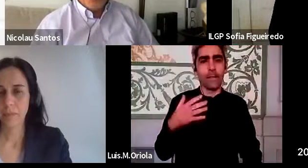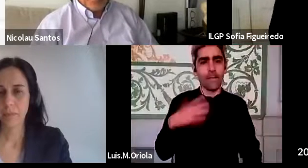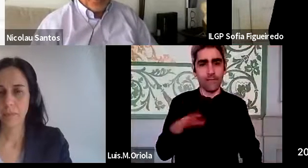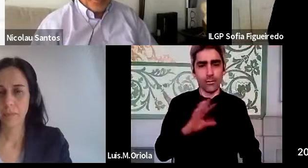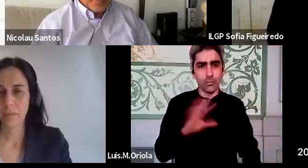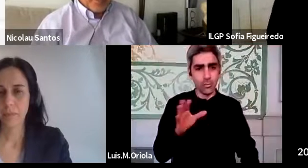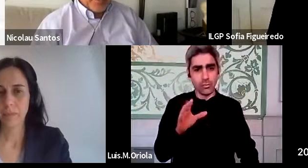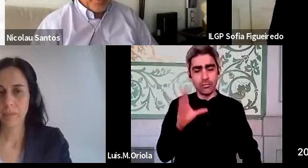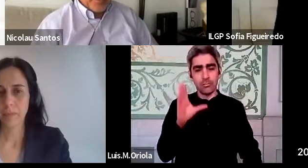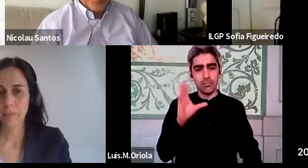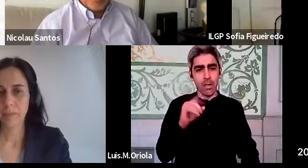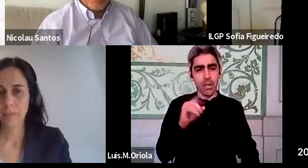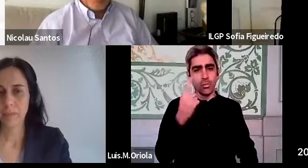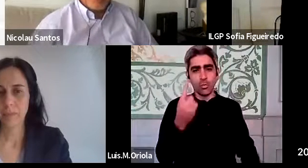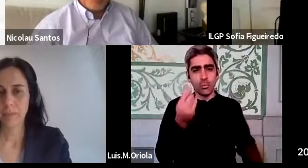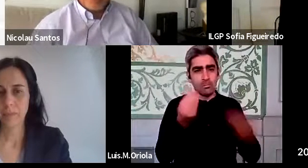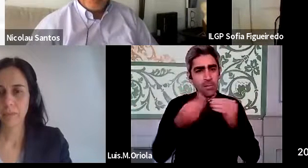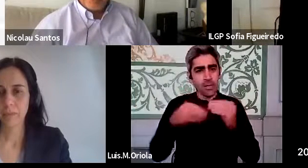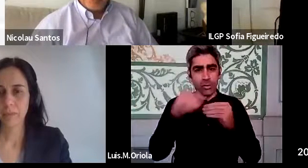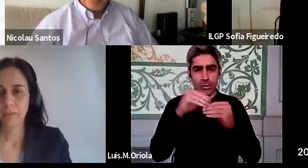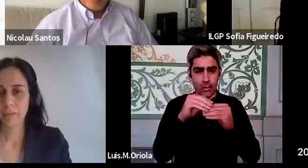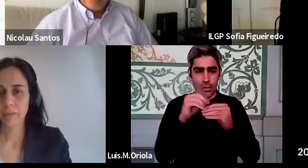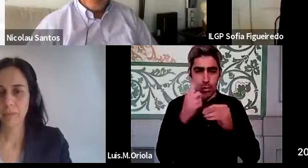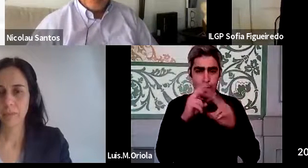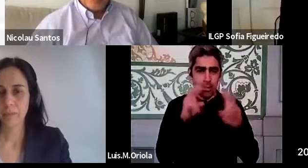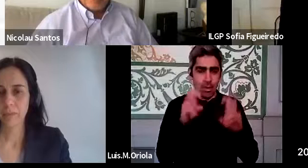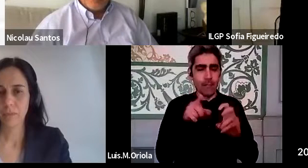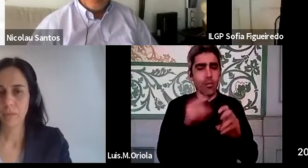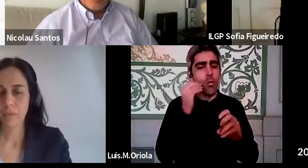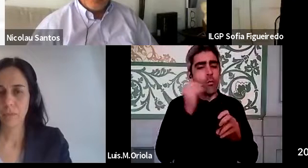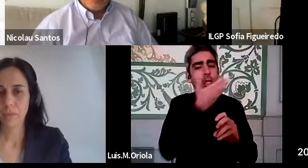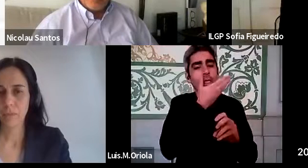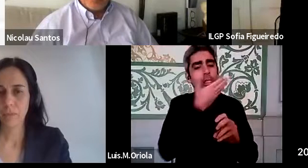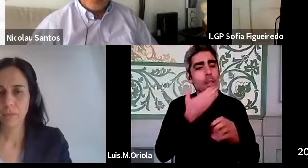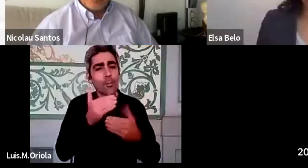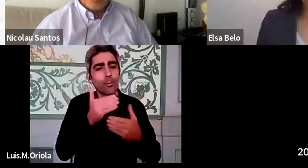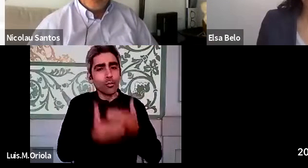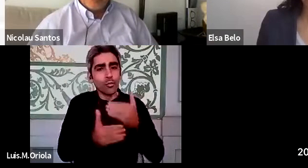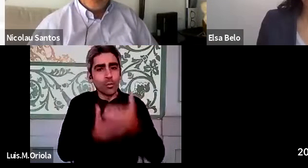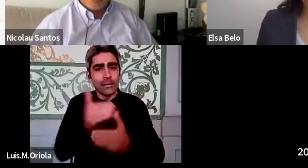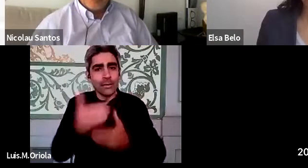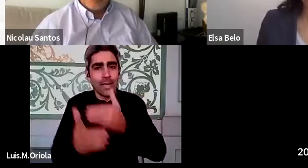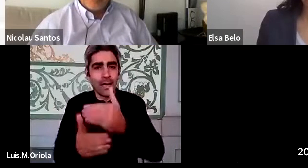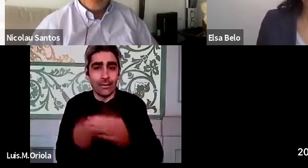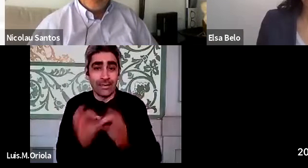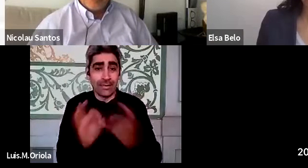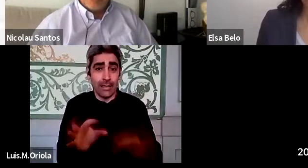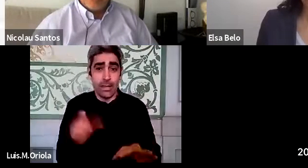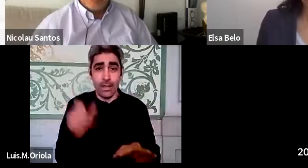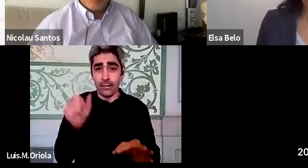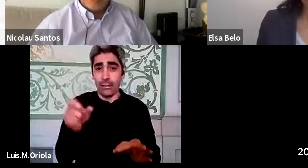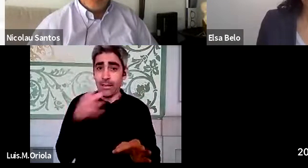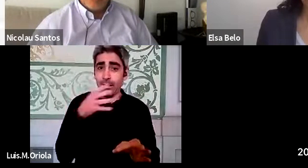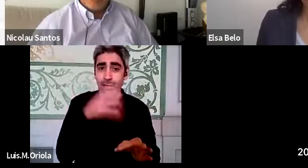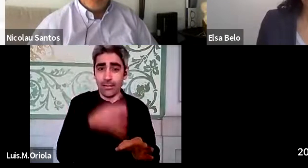ou se quer acrescentar aqui um tema, relativamente à eficiência dos processos, porque efetivamente conforme foi referido, por